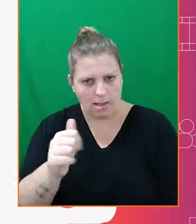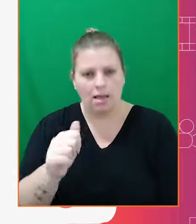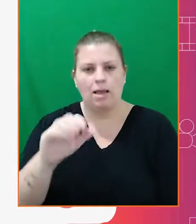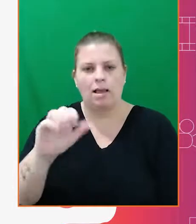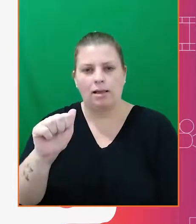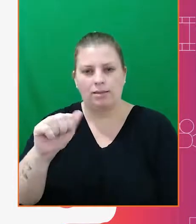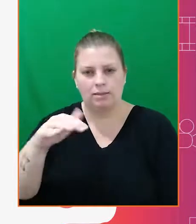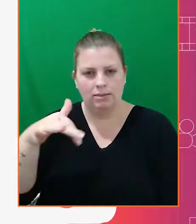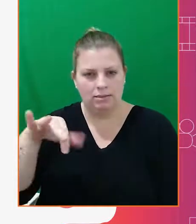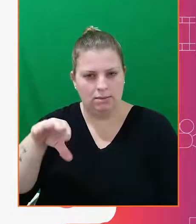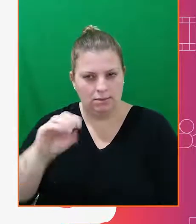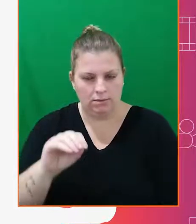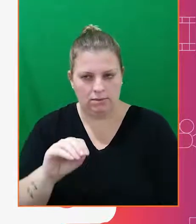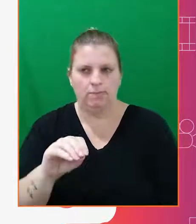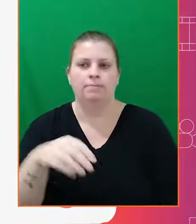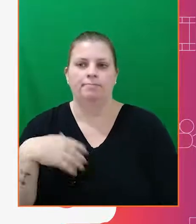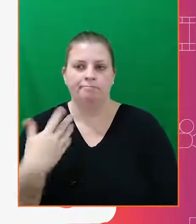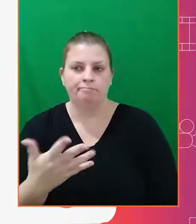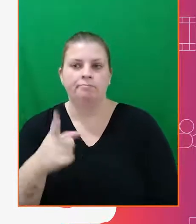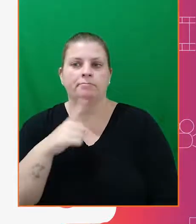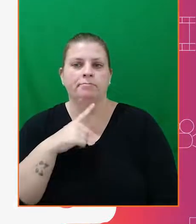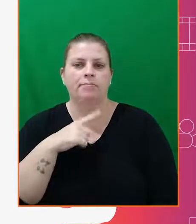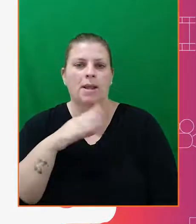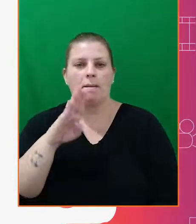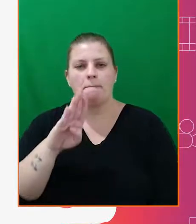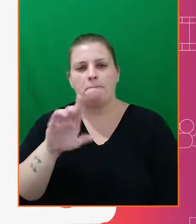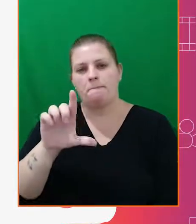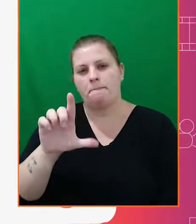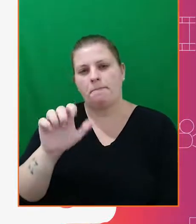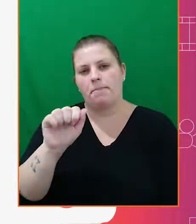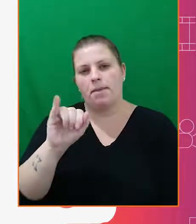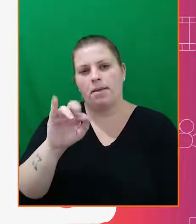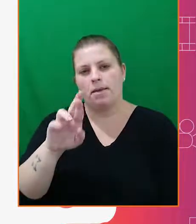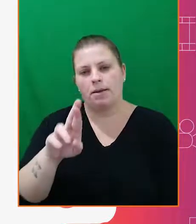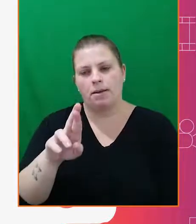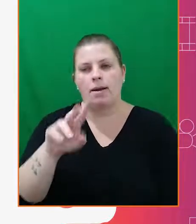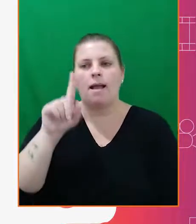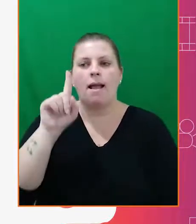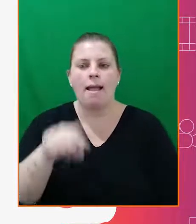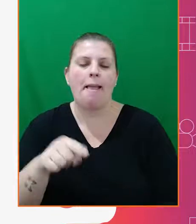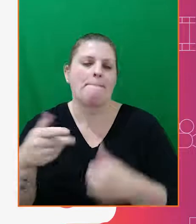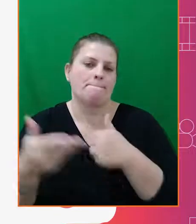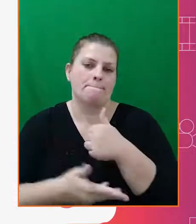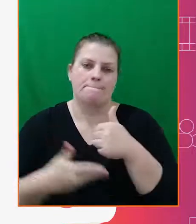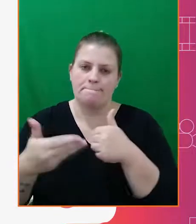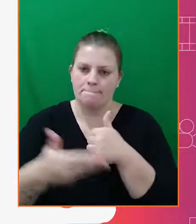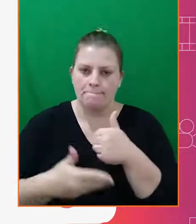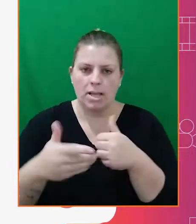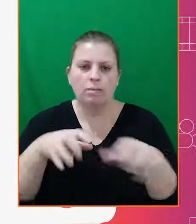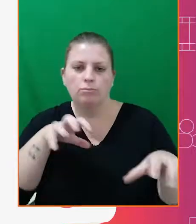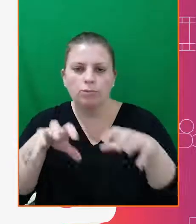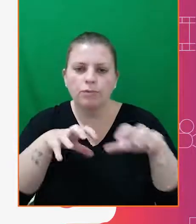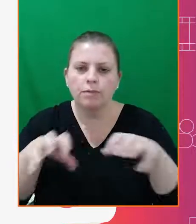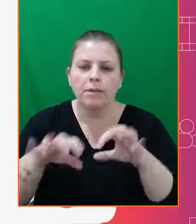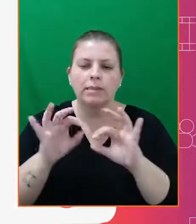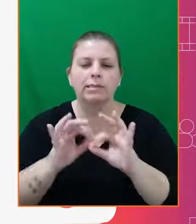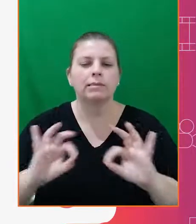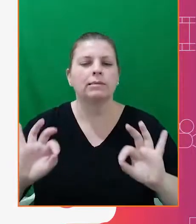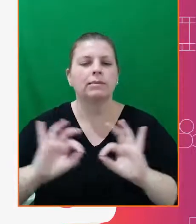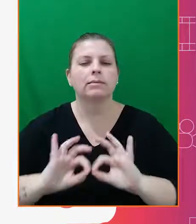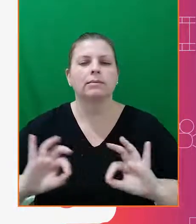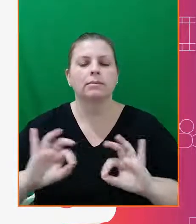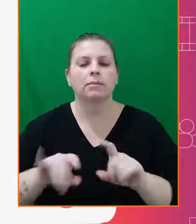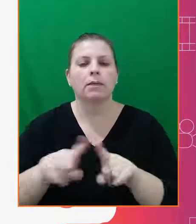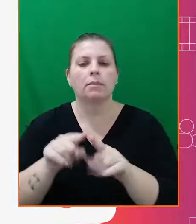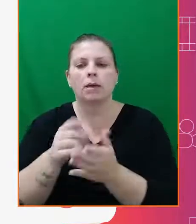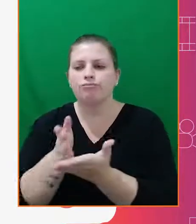ação, segundo o animador Preston Blair, são a base para o ritmo, simplicidade e